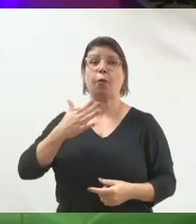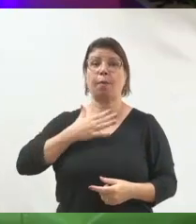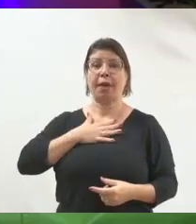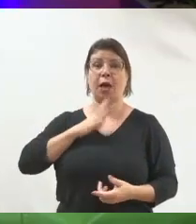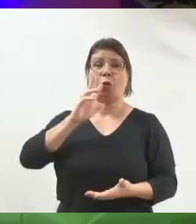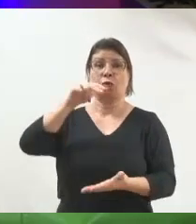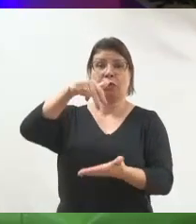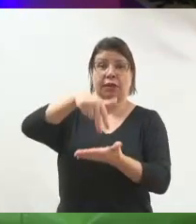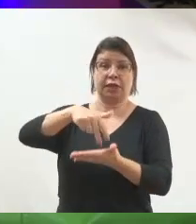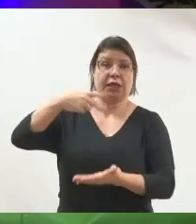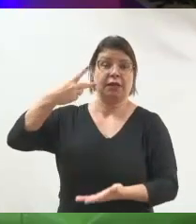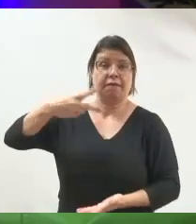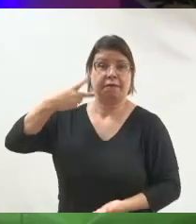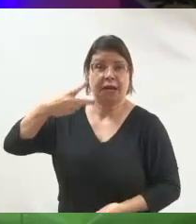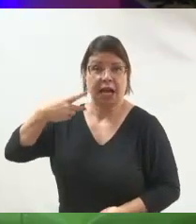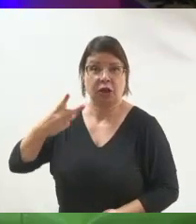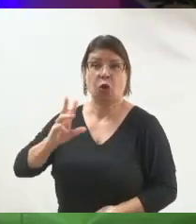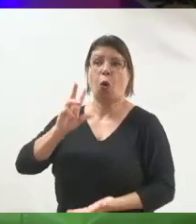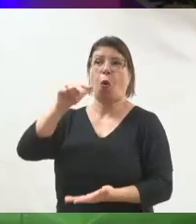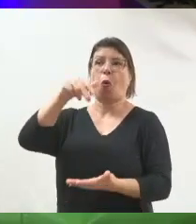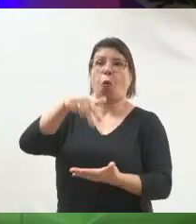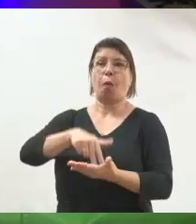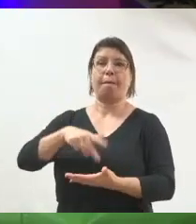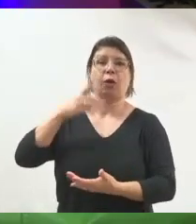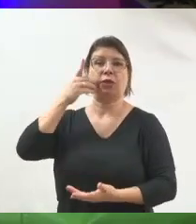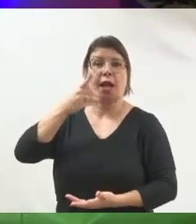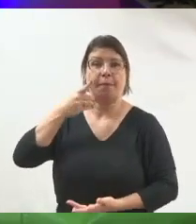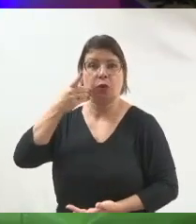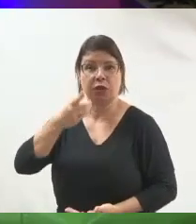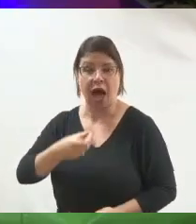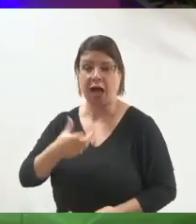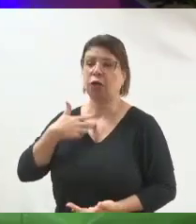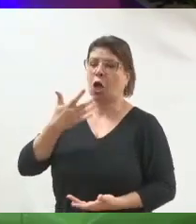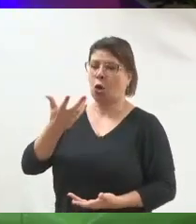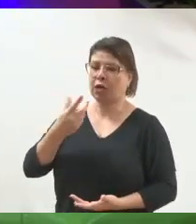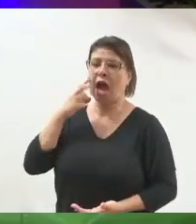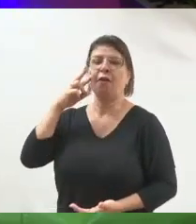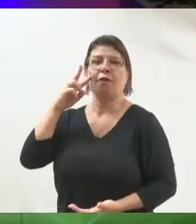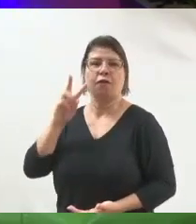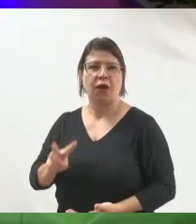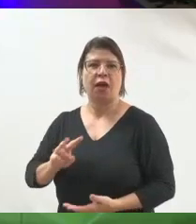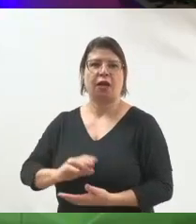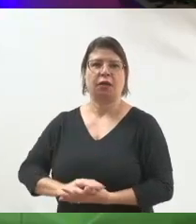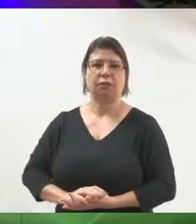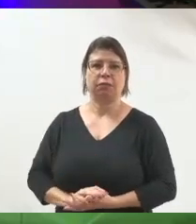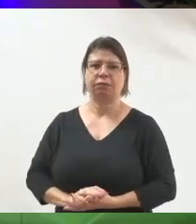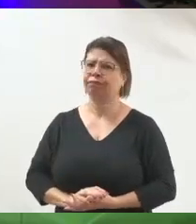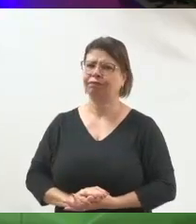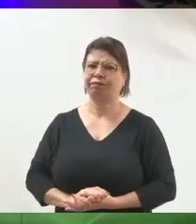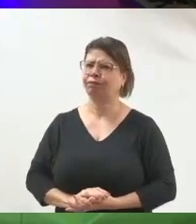o meu vereador, o meu prefeito postou, porque eu não posso começar o meu dia sem ver esse conteúdo.